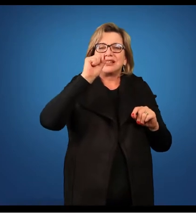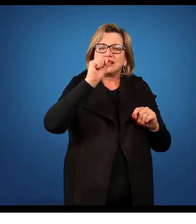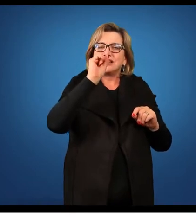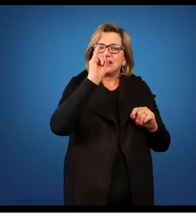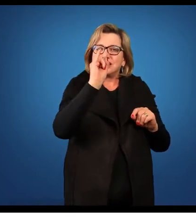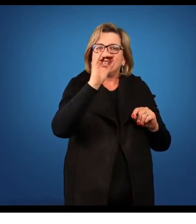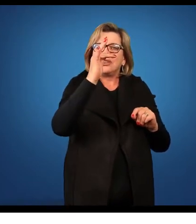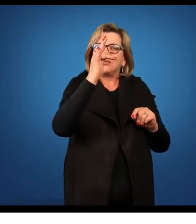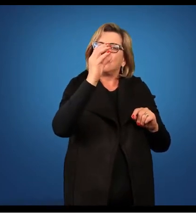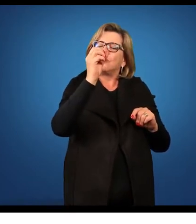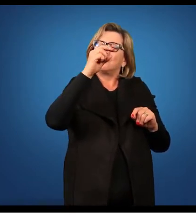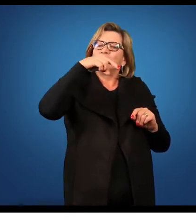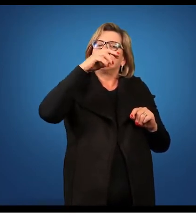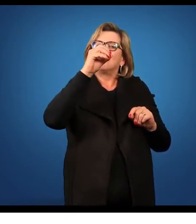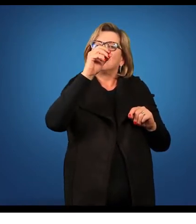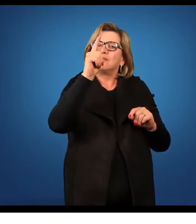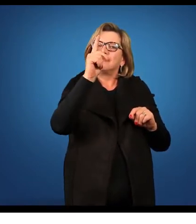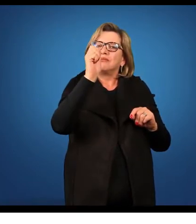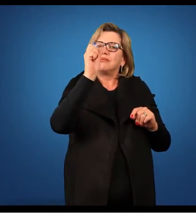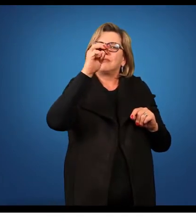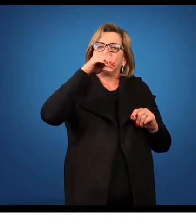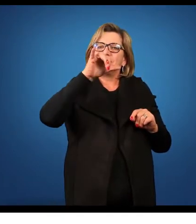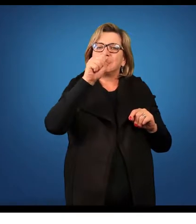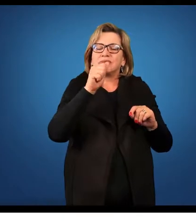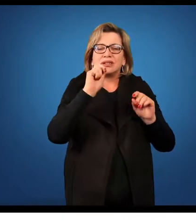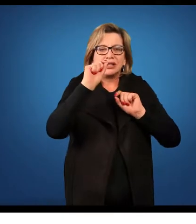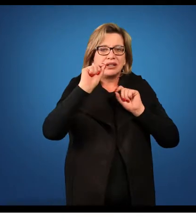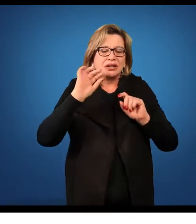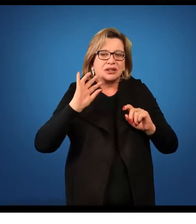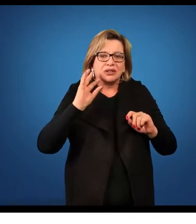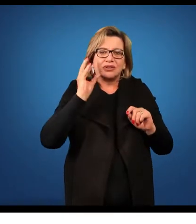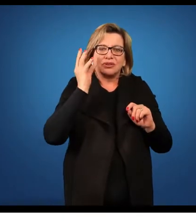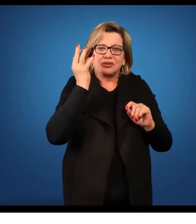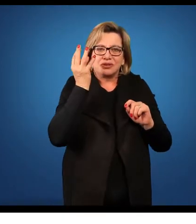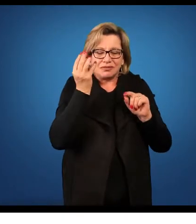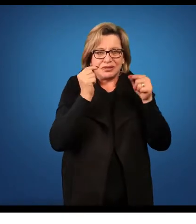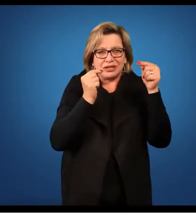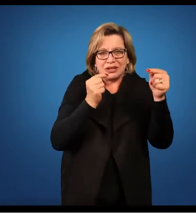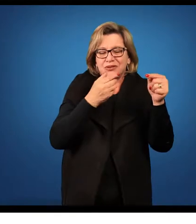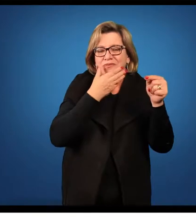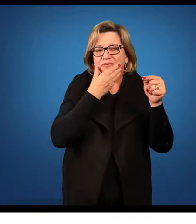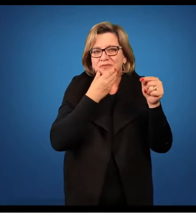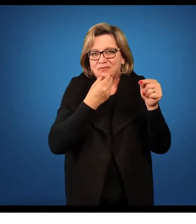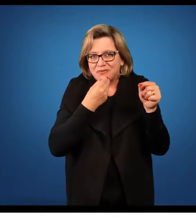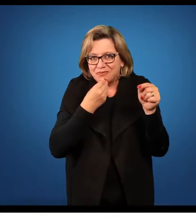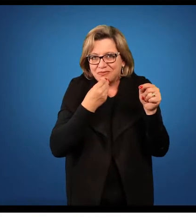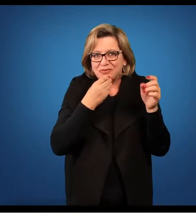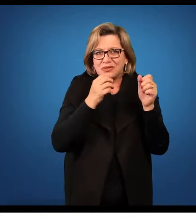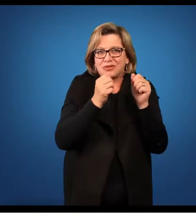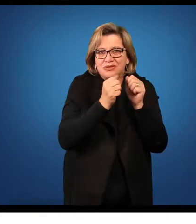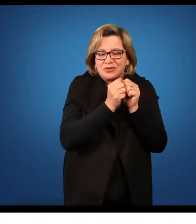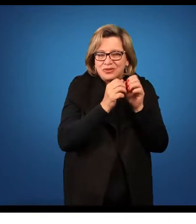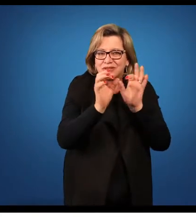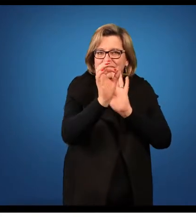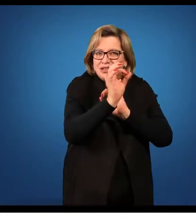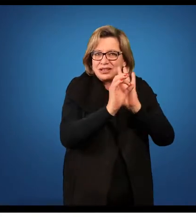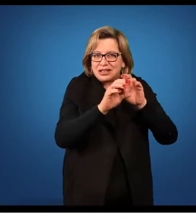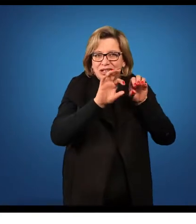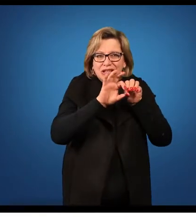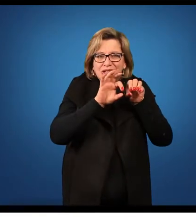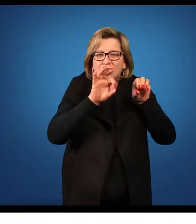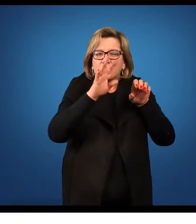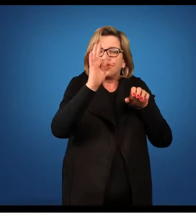O que é a sifonogamia? A sifonogamia é quando o gametófito masculino, ele forma uma estrutura chamada tubo